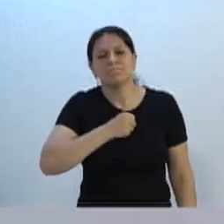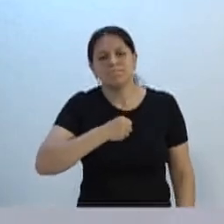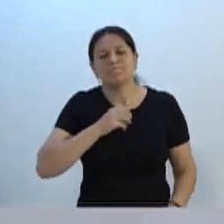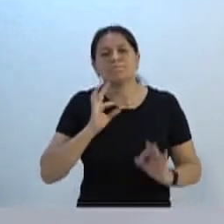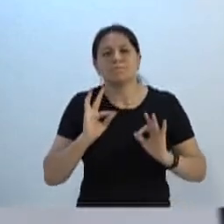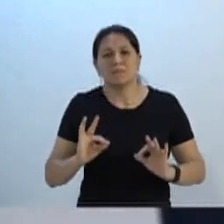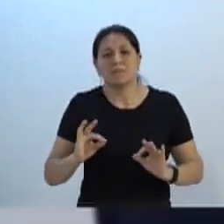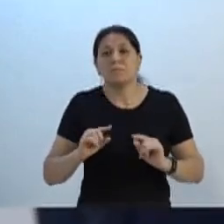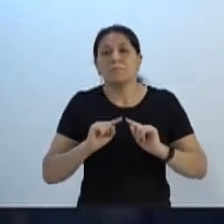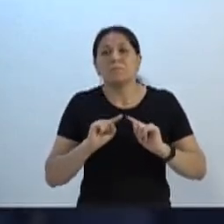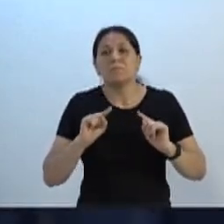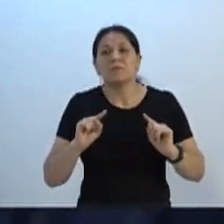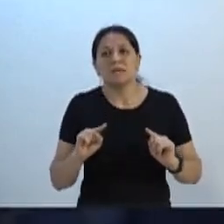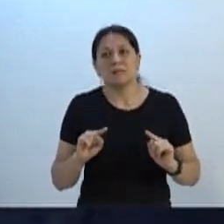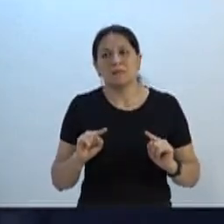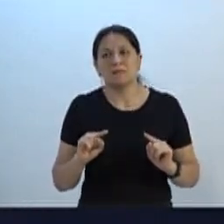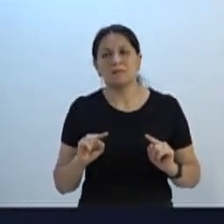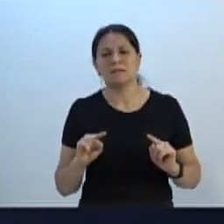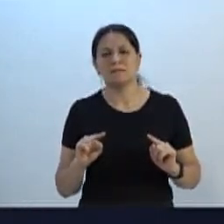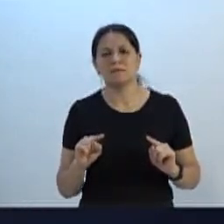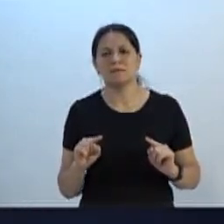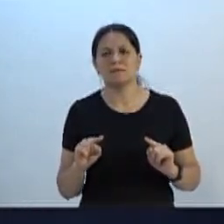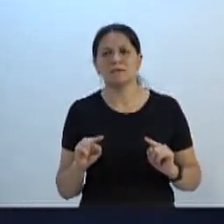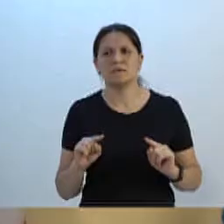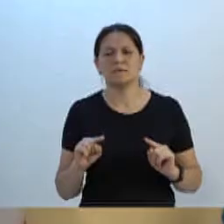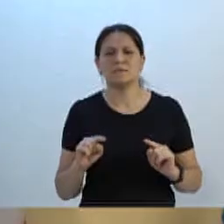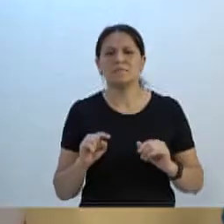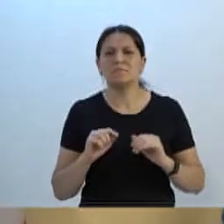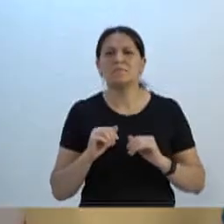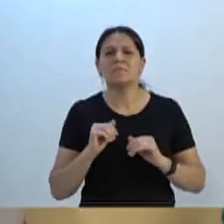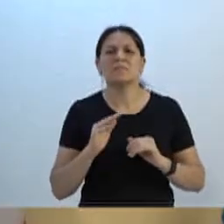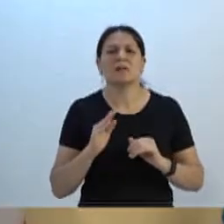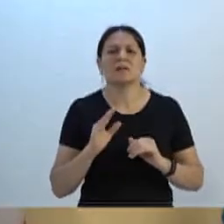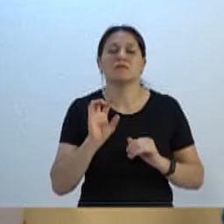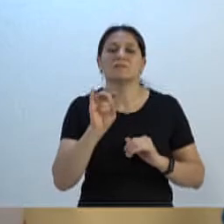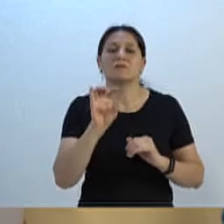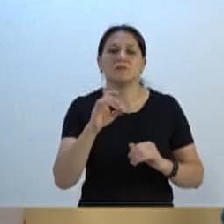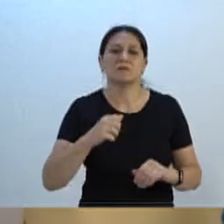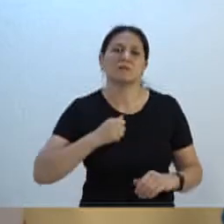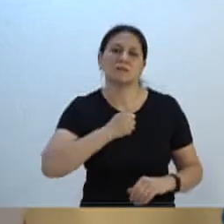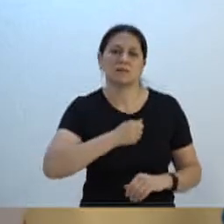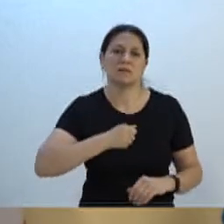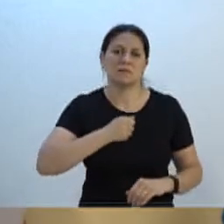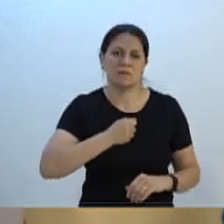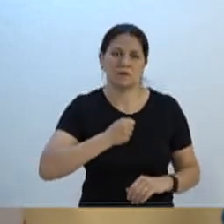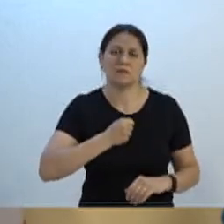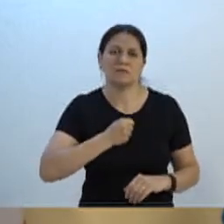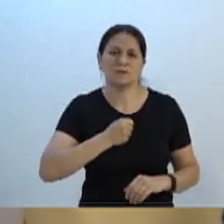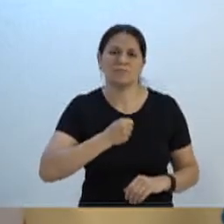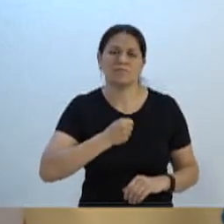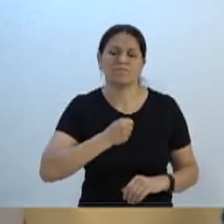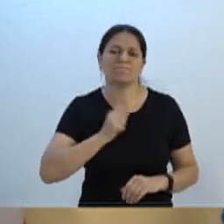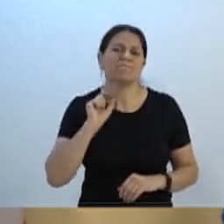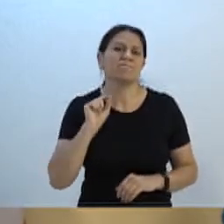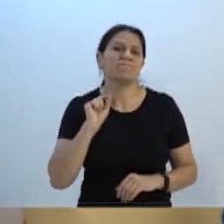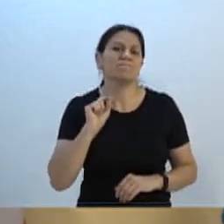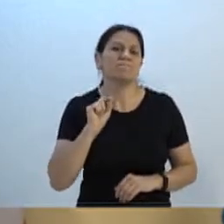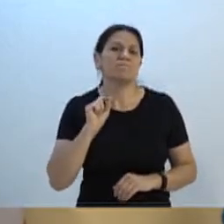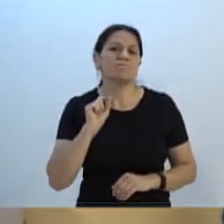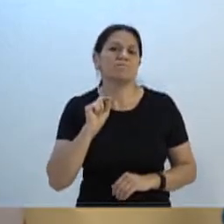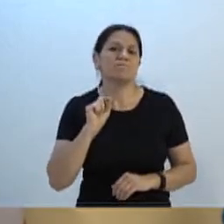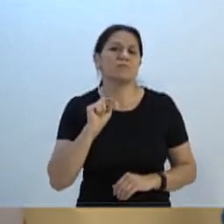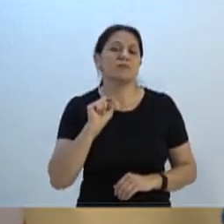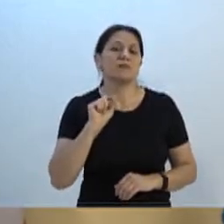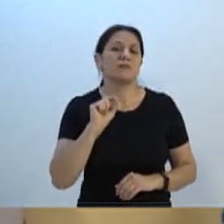Mas, muito mais do que a saudade, vai ficar o legado